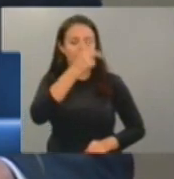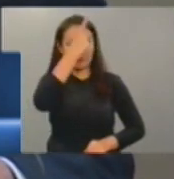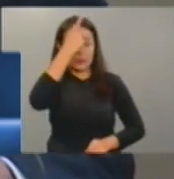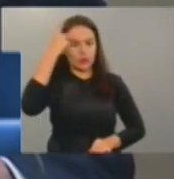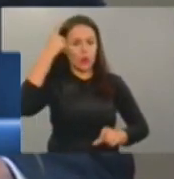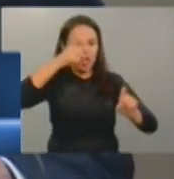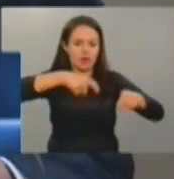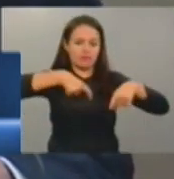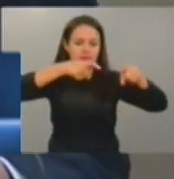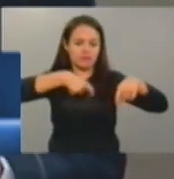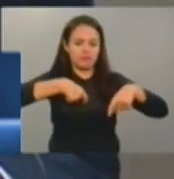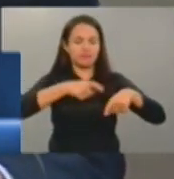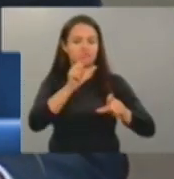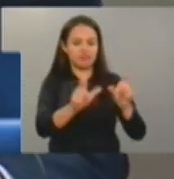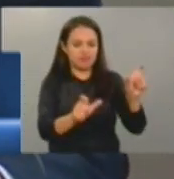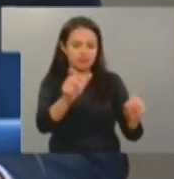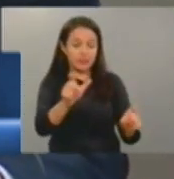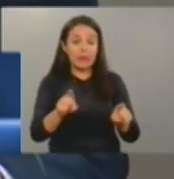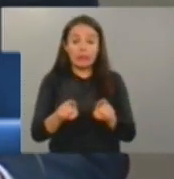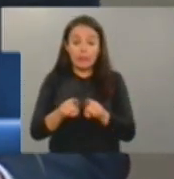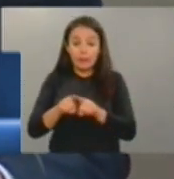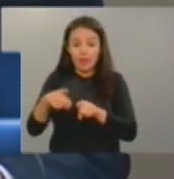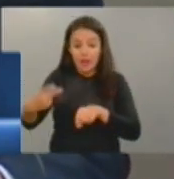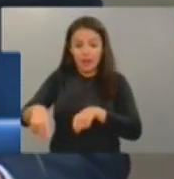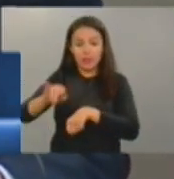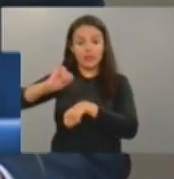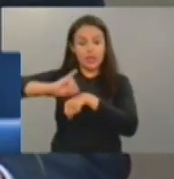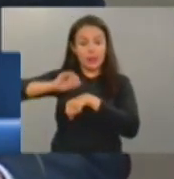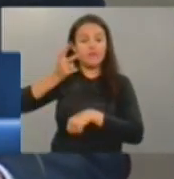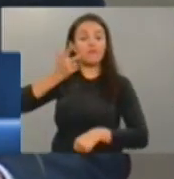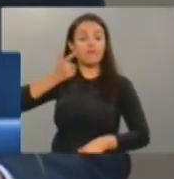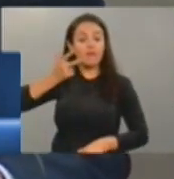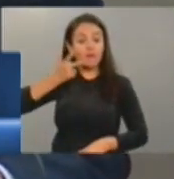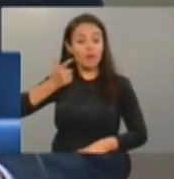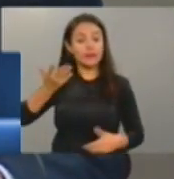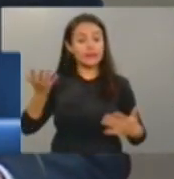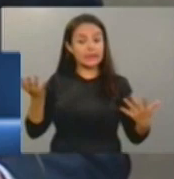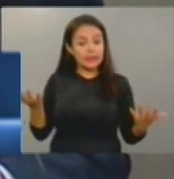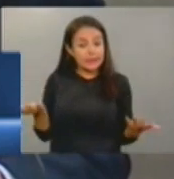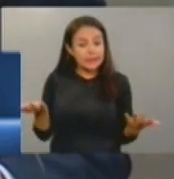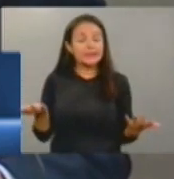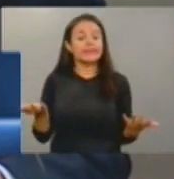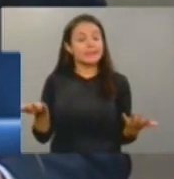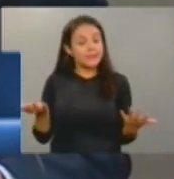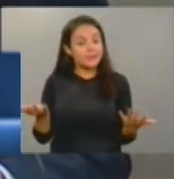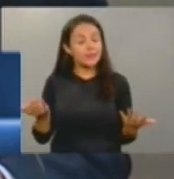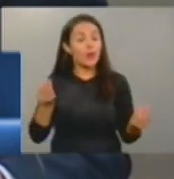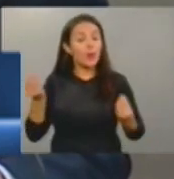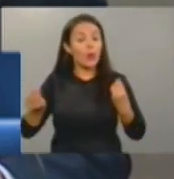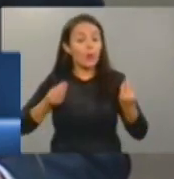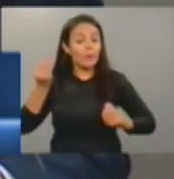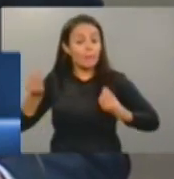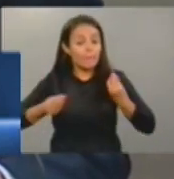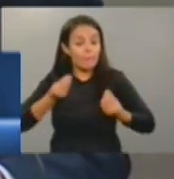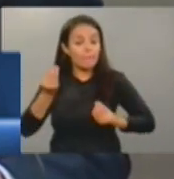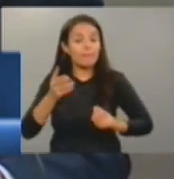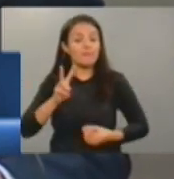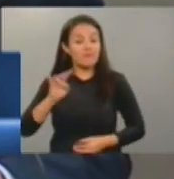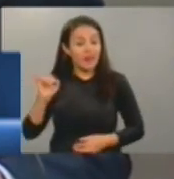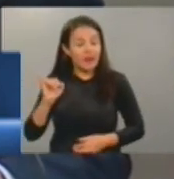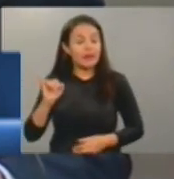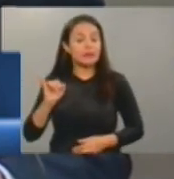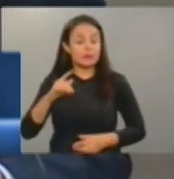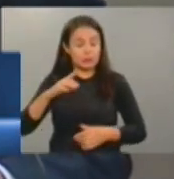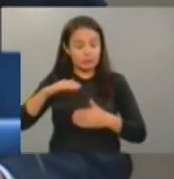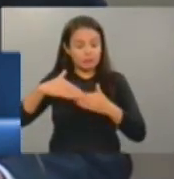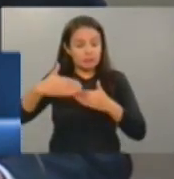Fortaleza hoje está sendo banhada, a água está chegando até aqui a gente, tendo em vista, está sendo puxada do Castanhão.